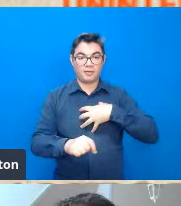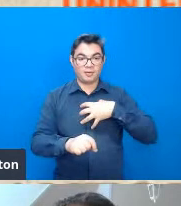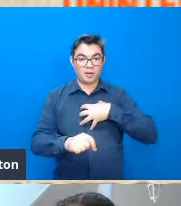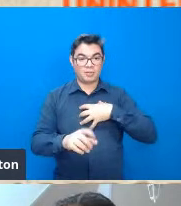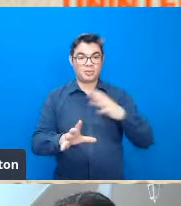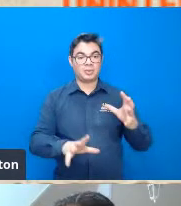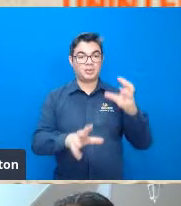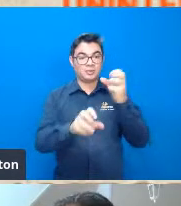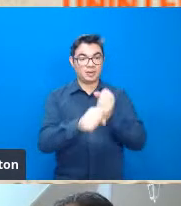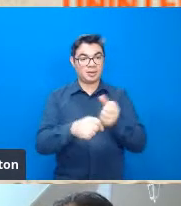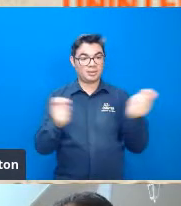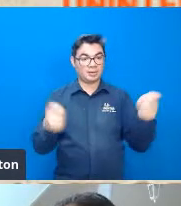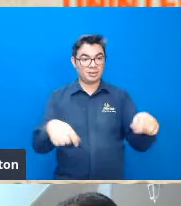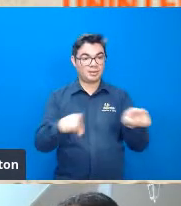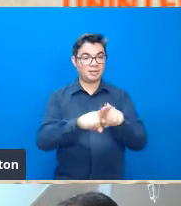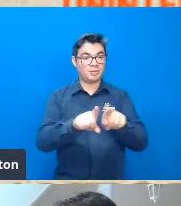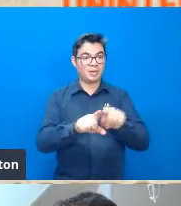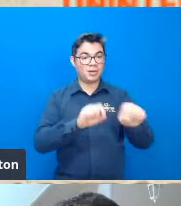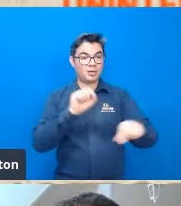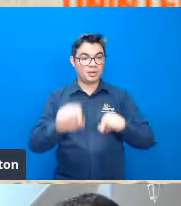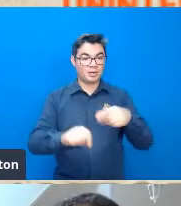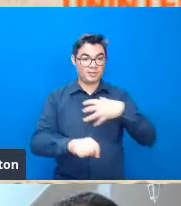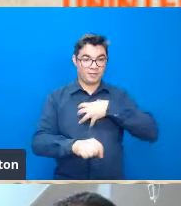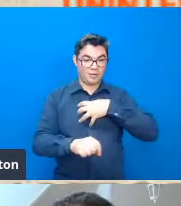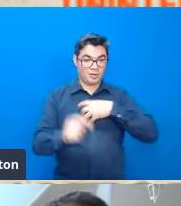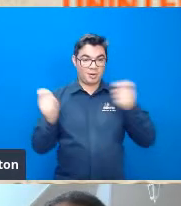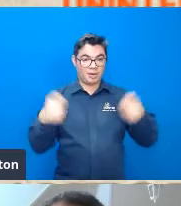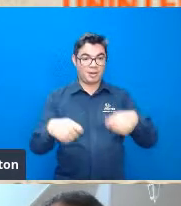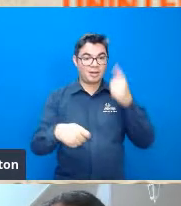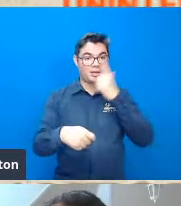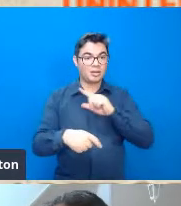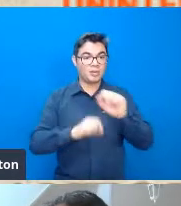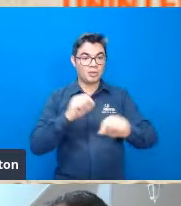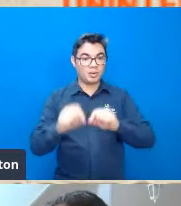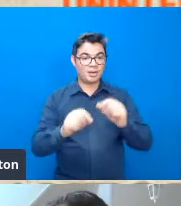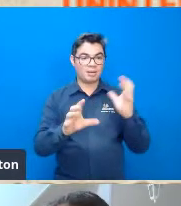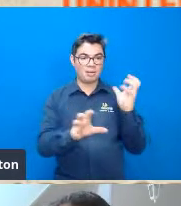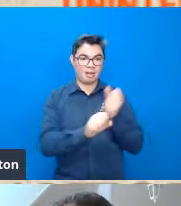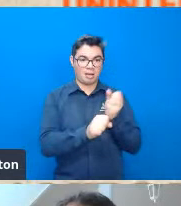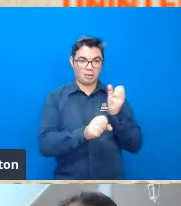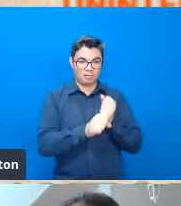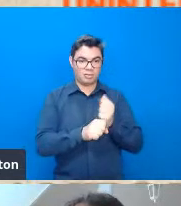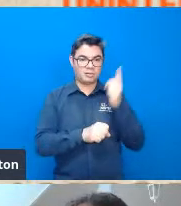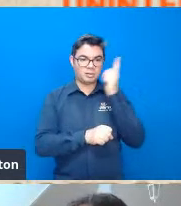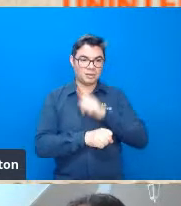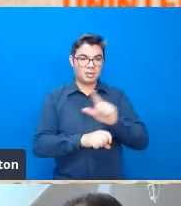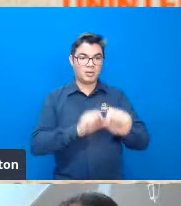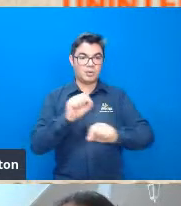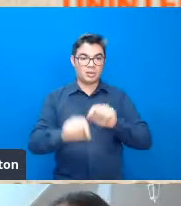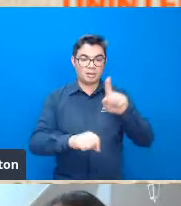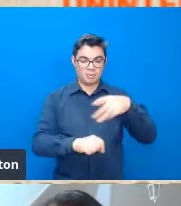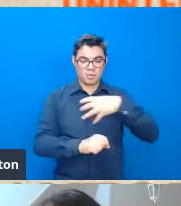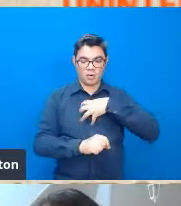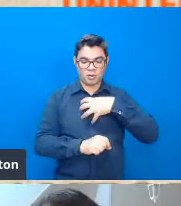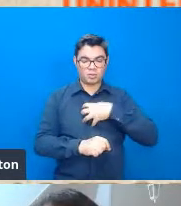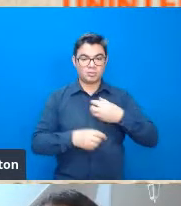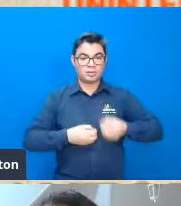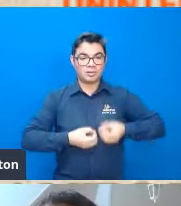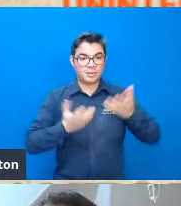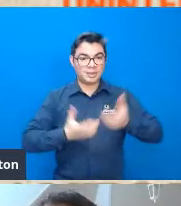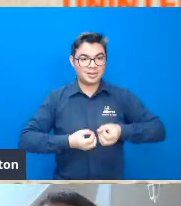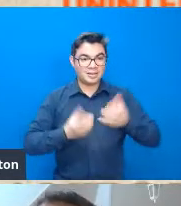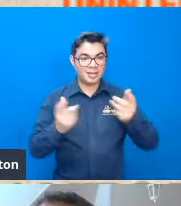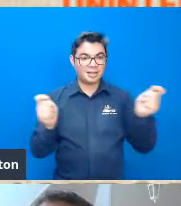mensuração na forma de cálculos um modo de expressar